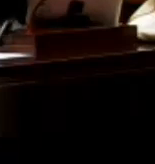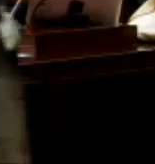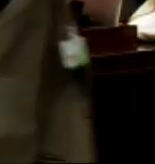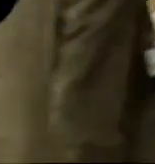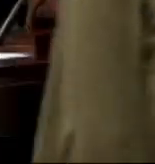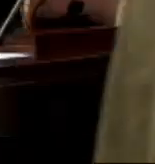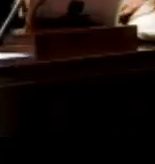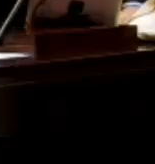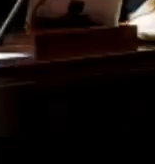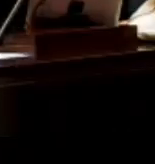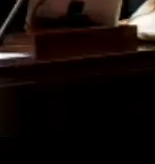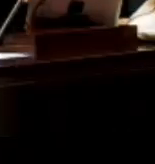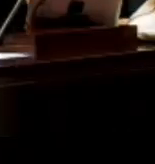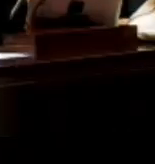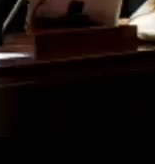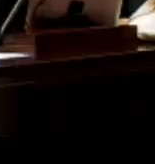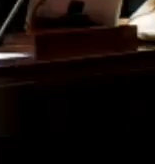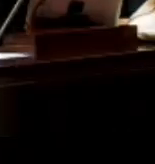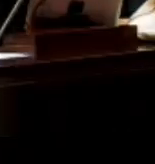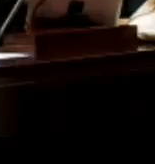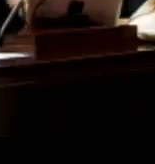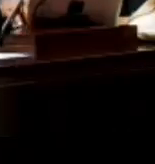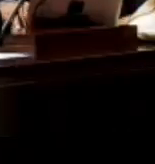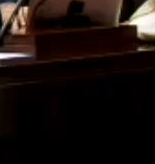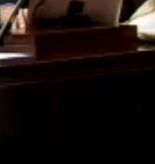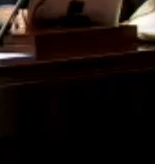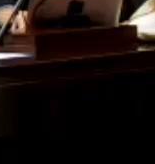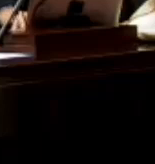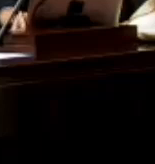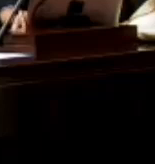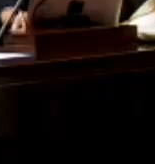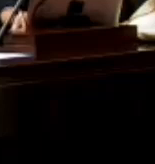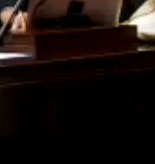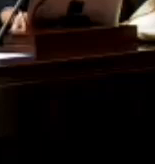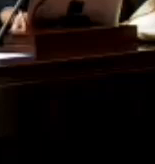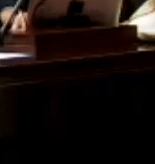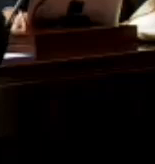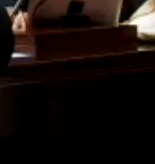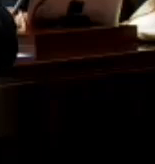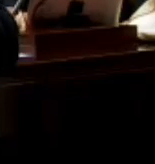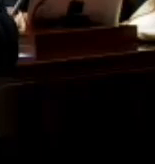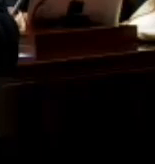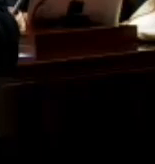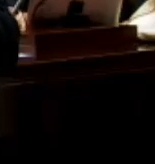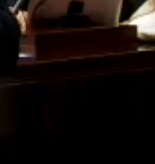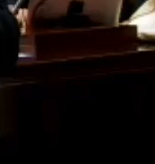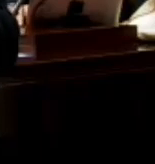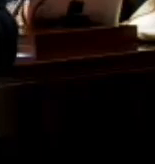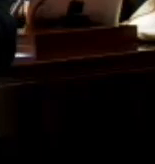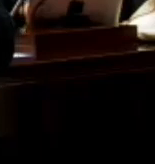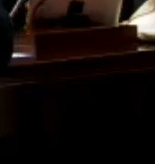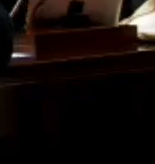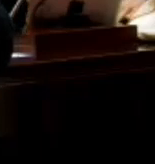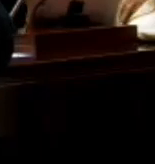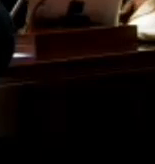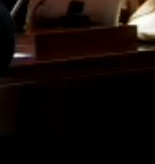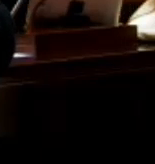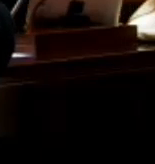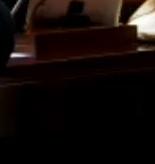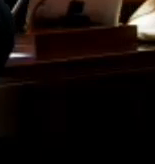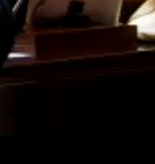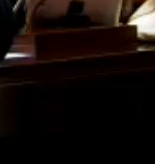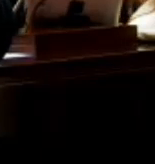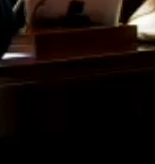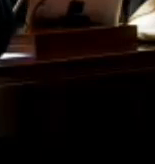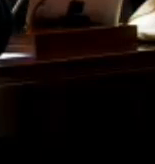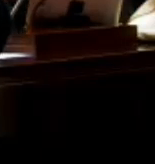exercício, e a mesa toda na pessoa da Jussara Coni. Jovem, desde sempre. Uma menina desde sempre. A grande Jussara Coni.